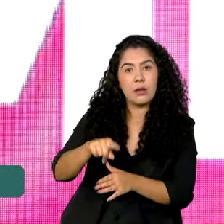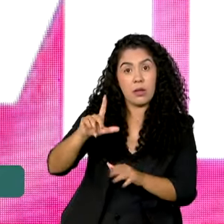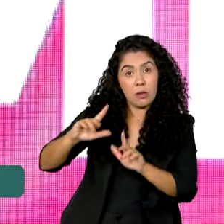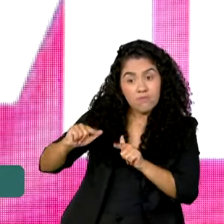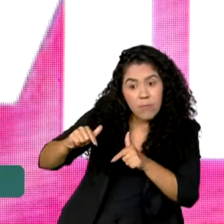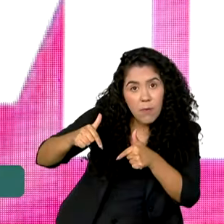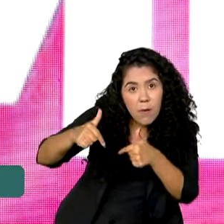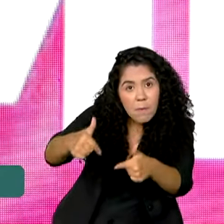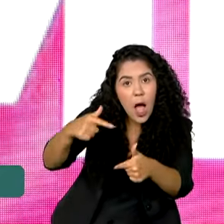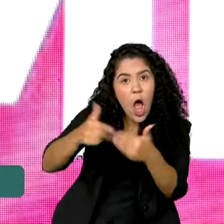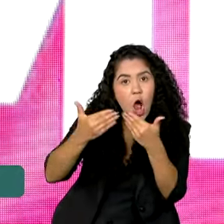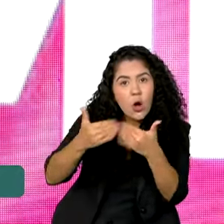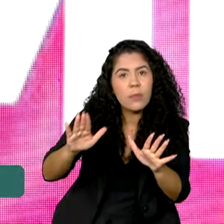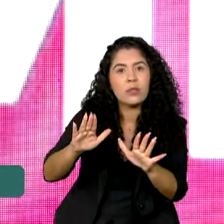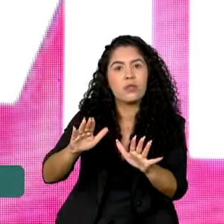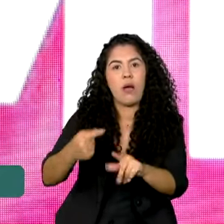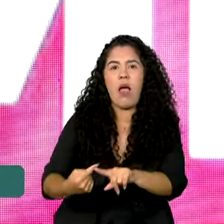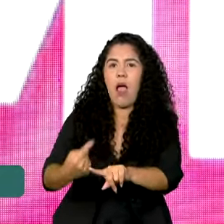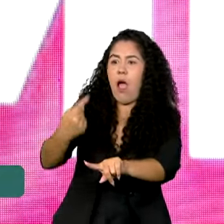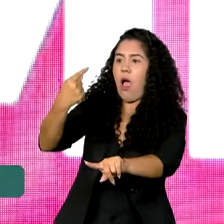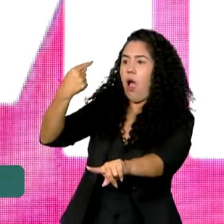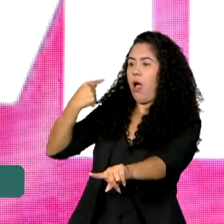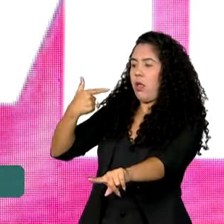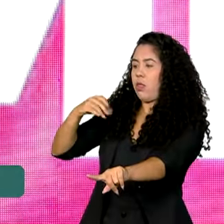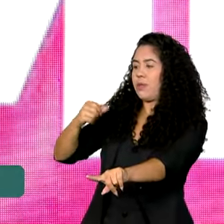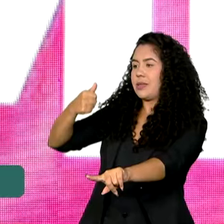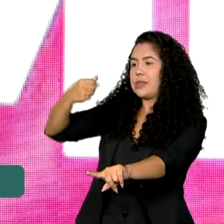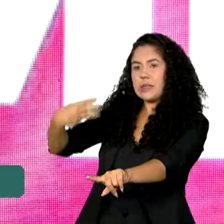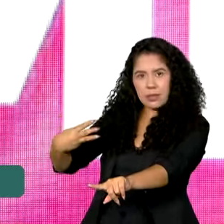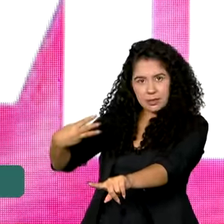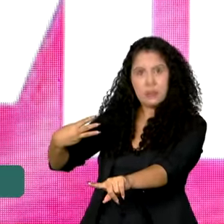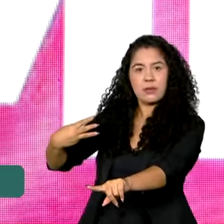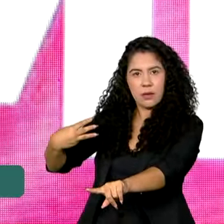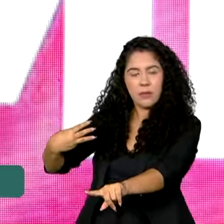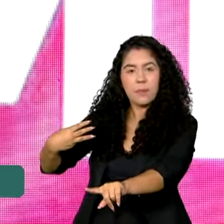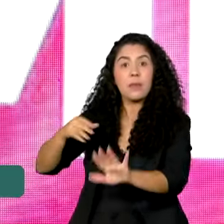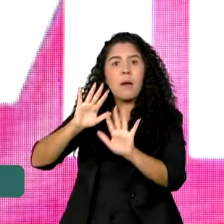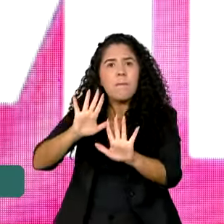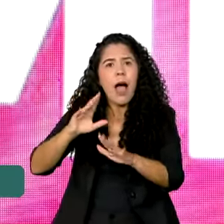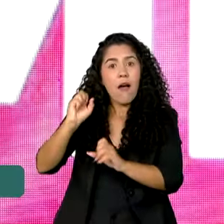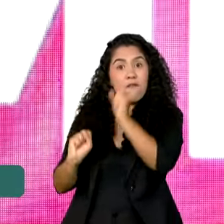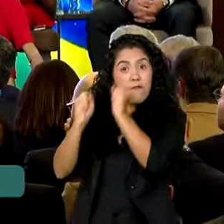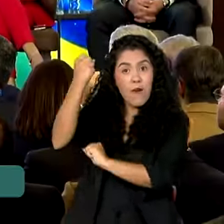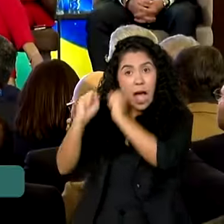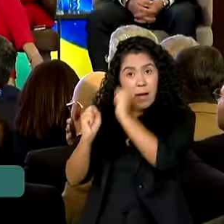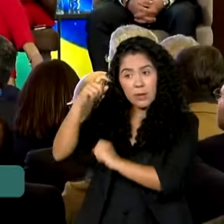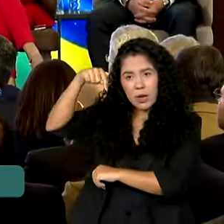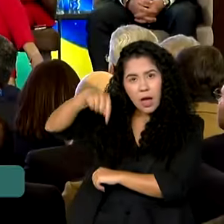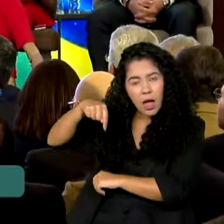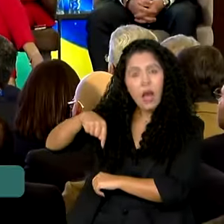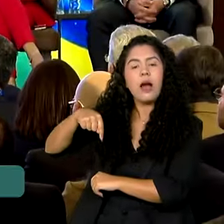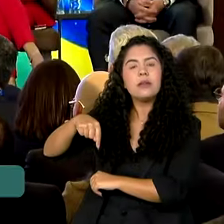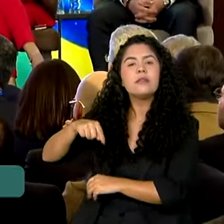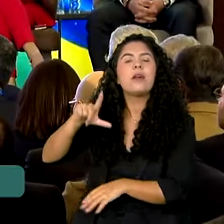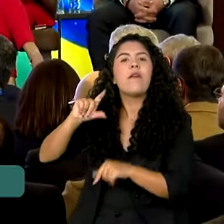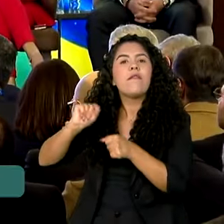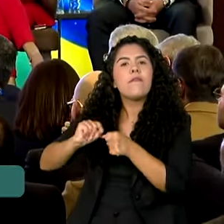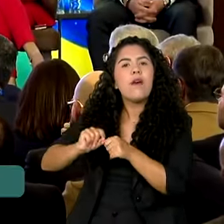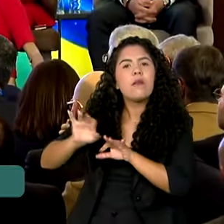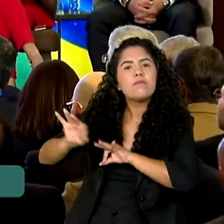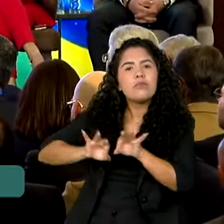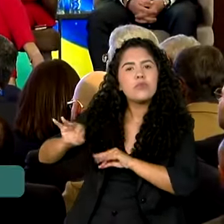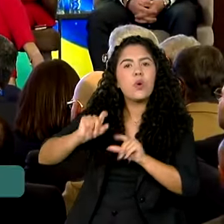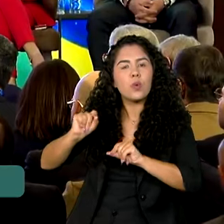operações em 2013 na cidade de Chihuahua. Essa fábrica produz as partes dos